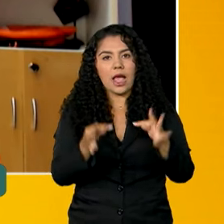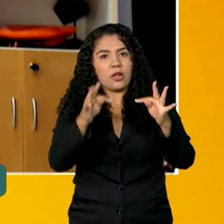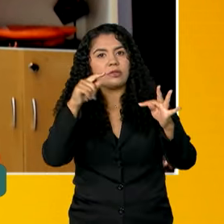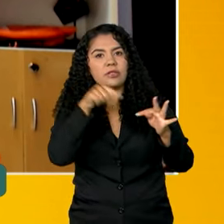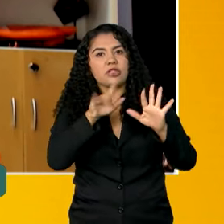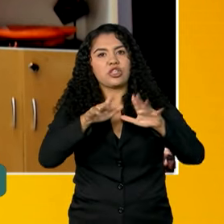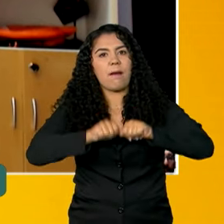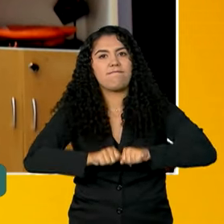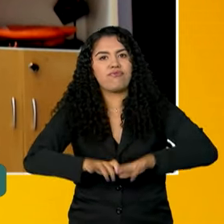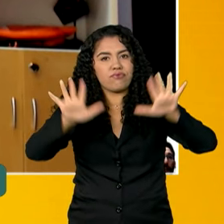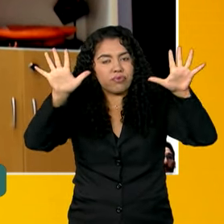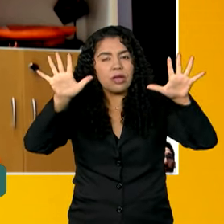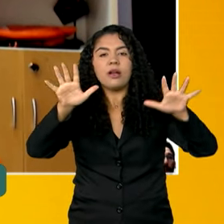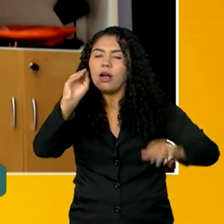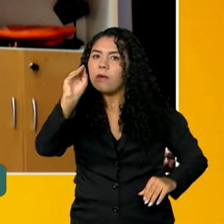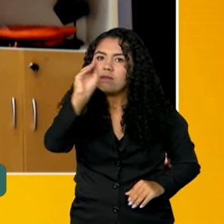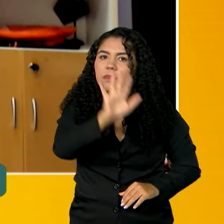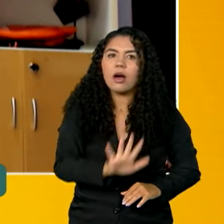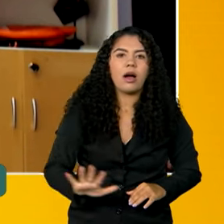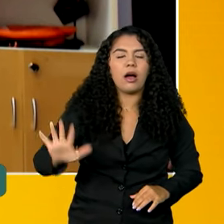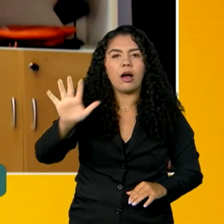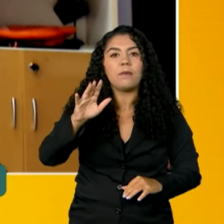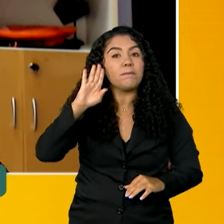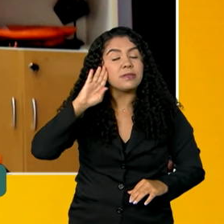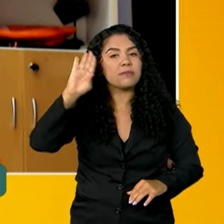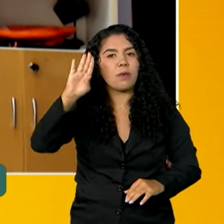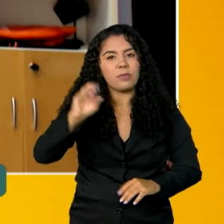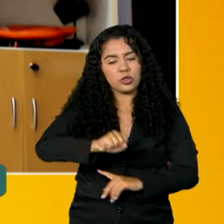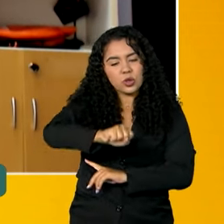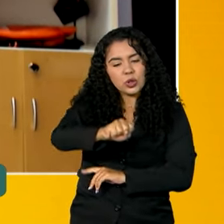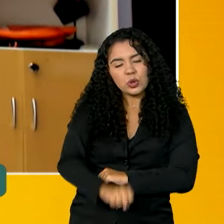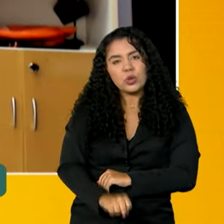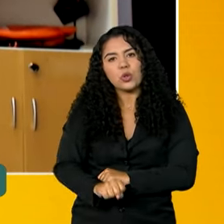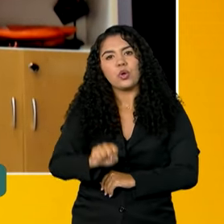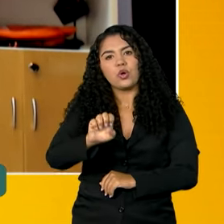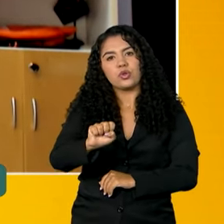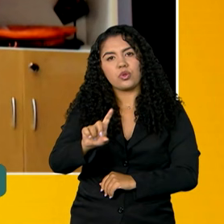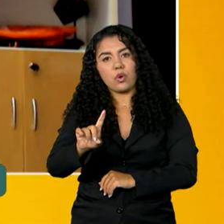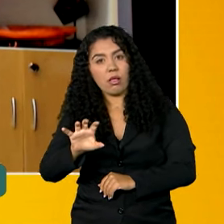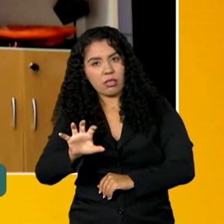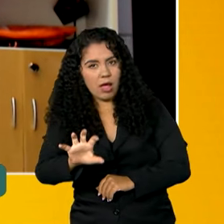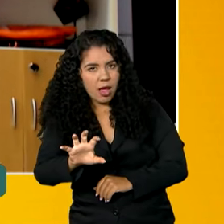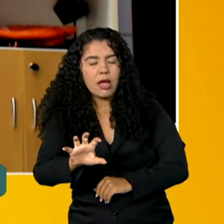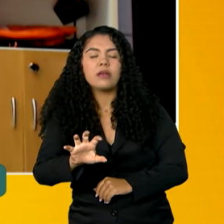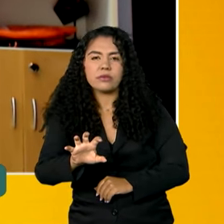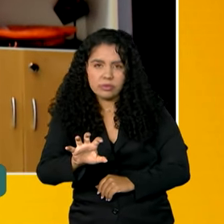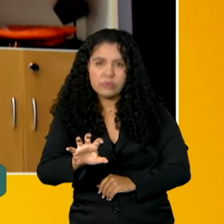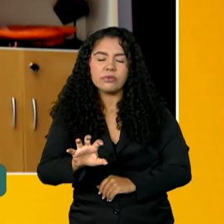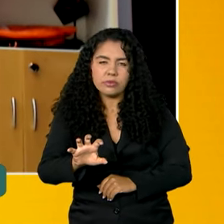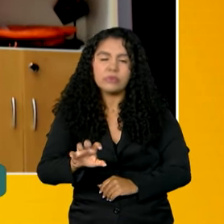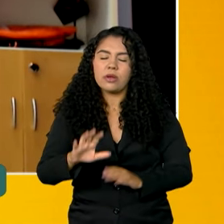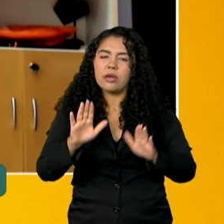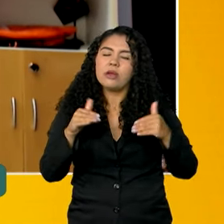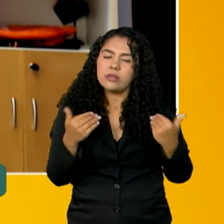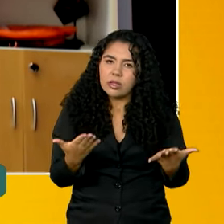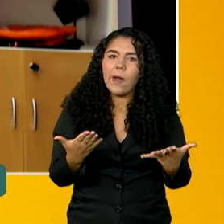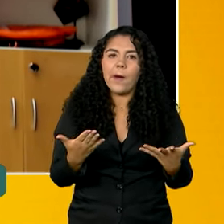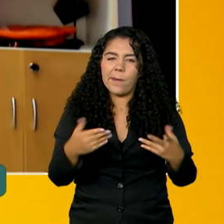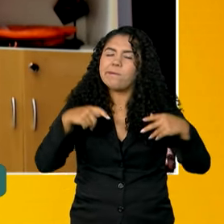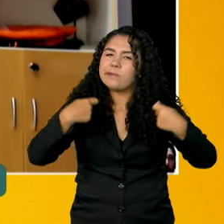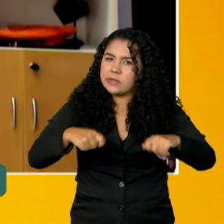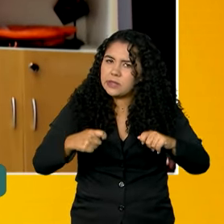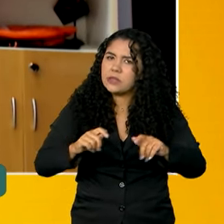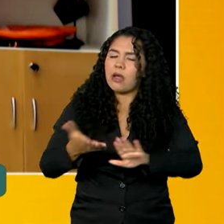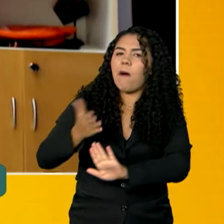expandida, nacionalizada para toda a região Sul e Sudeste do país. Então, isso envolve um grande